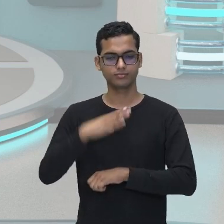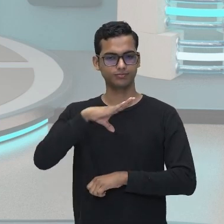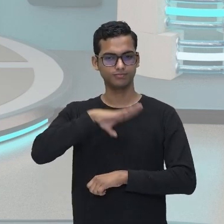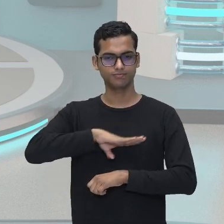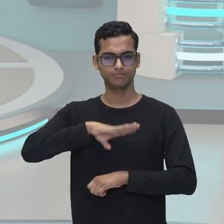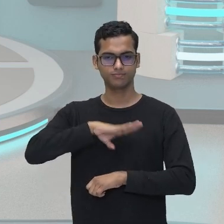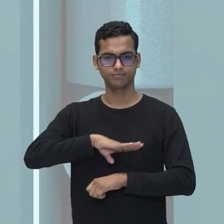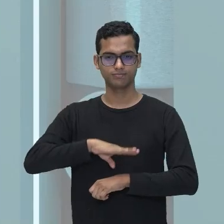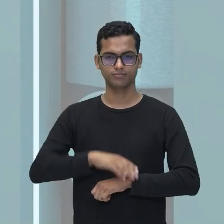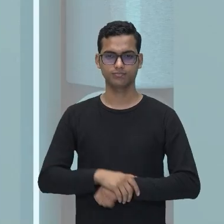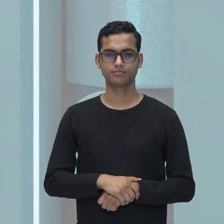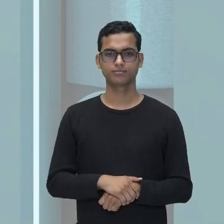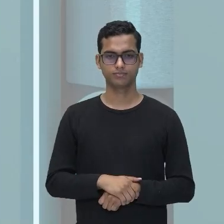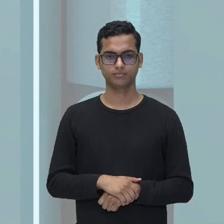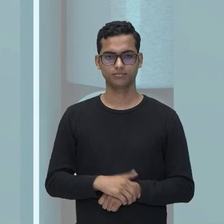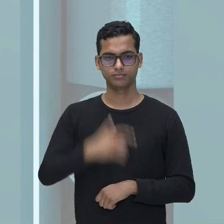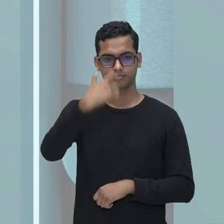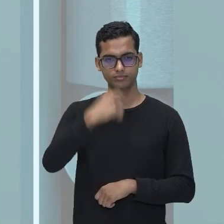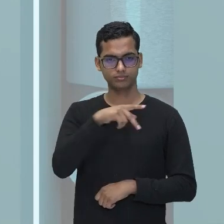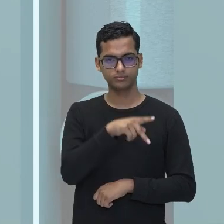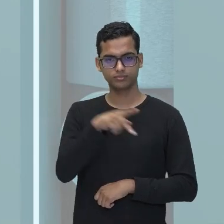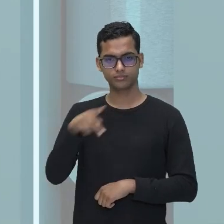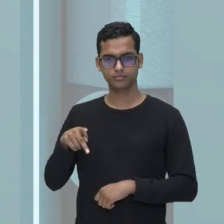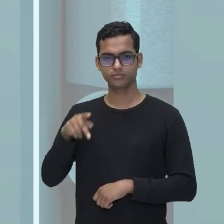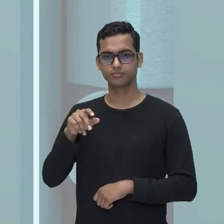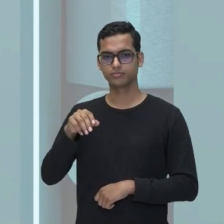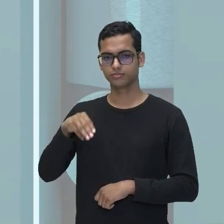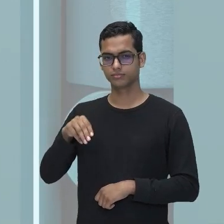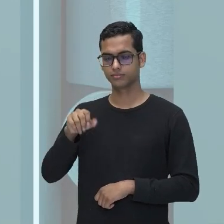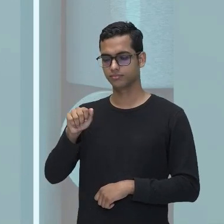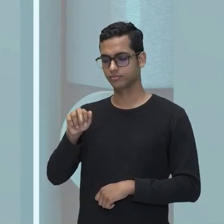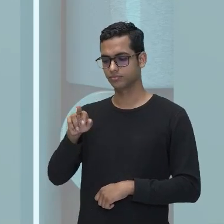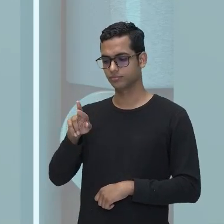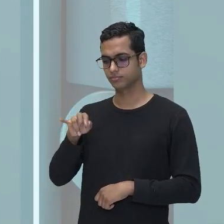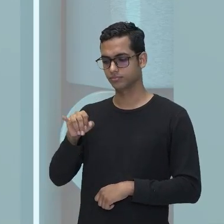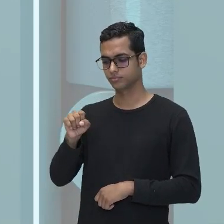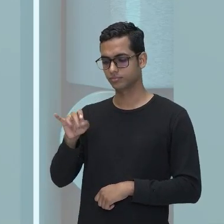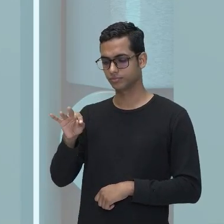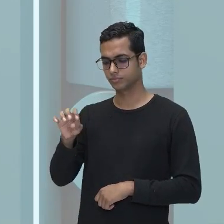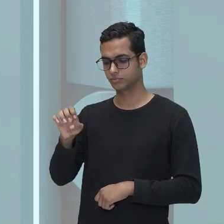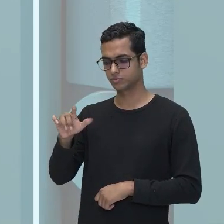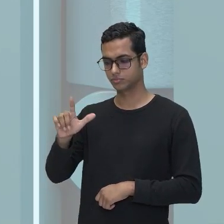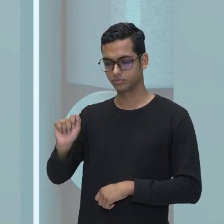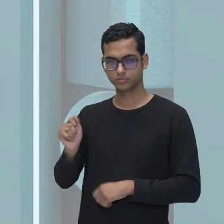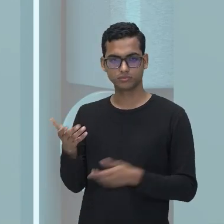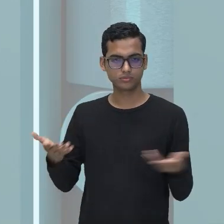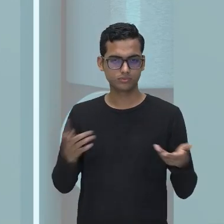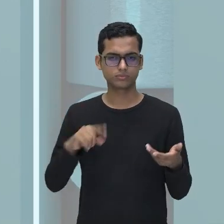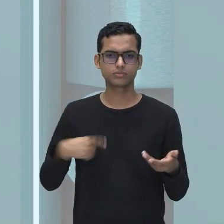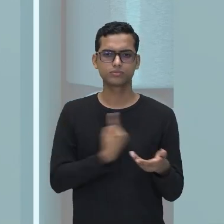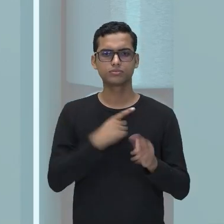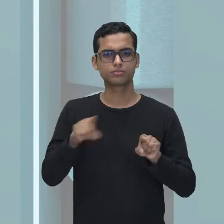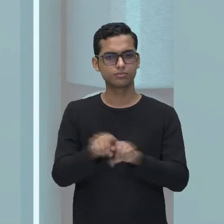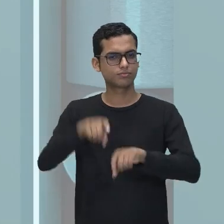portuguesa. Eu sou a professora Maristela Marchante e vamos ter aí um bom tempinho aí para